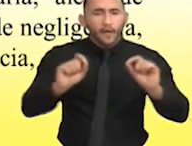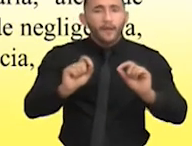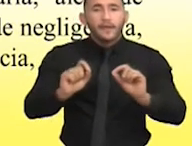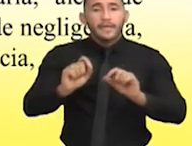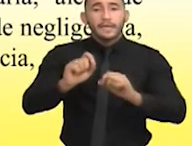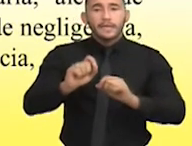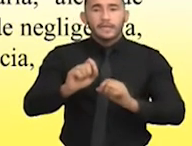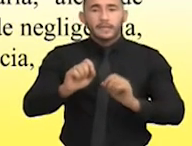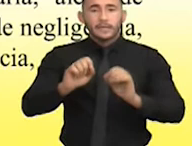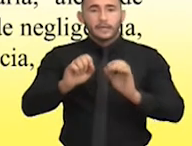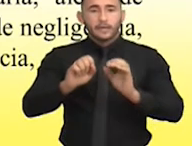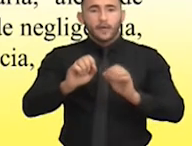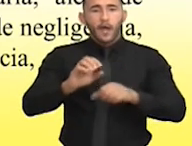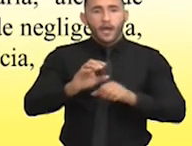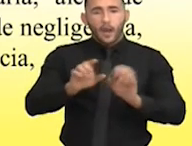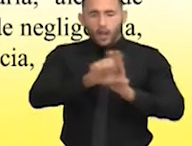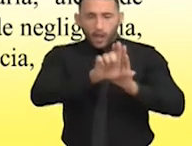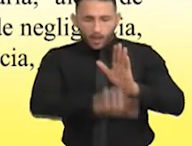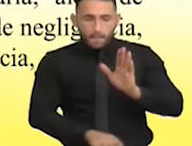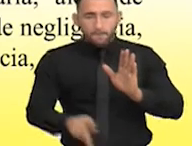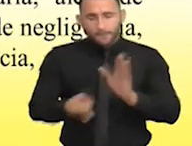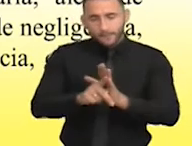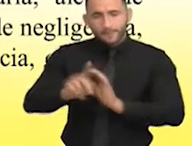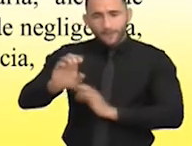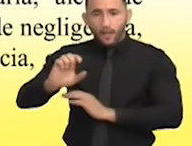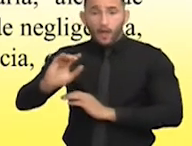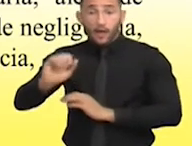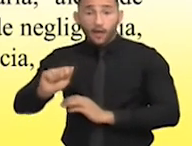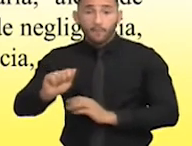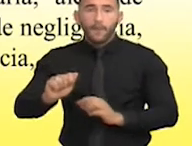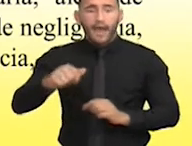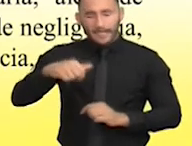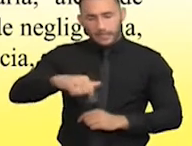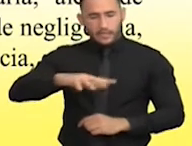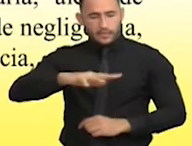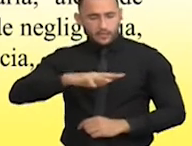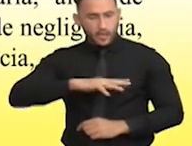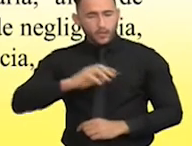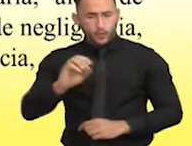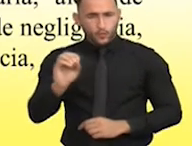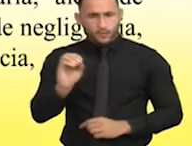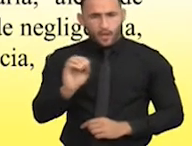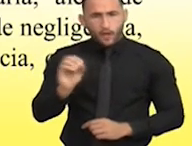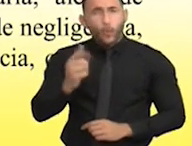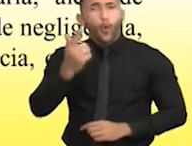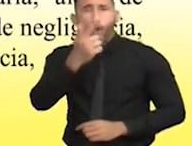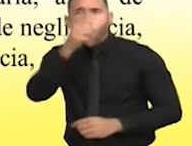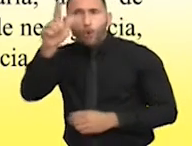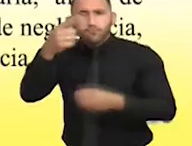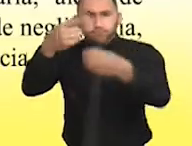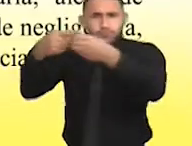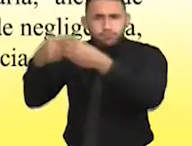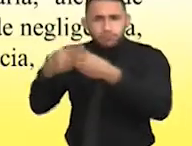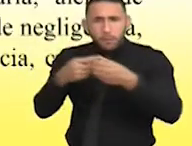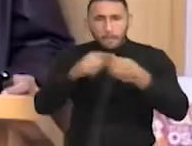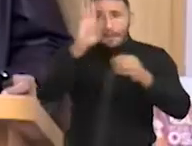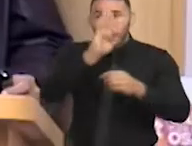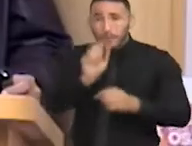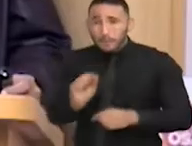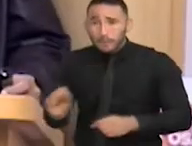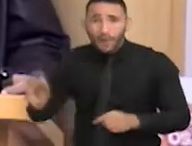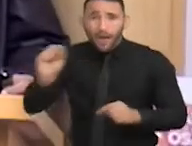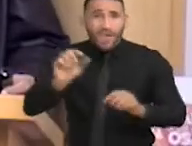que é o princípio da absoluta prioridade. O nosso município, como diversos municípios espalhados pelo Brasil, não